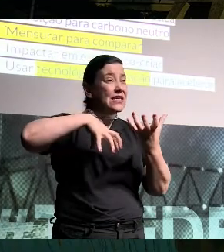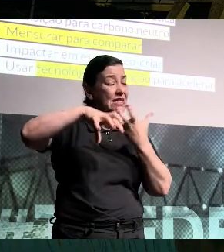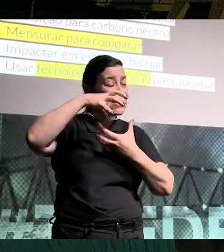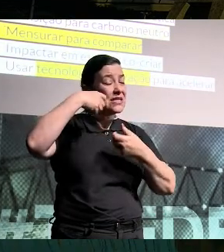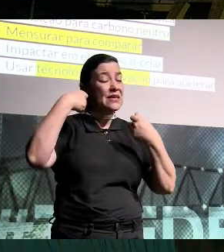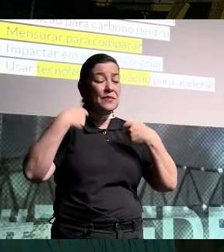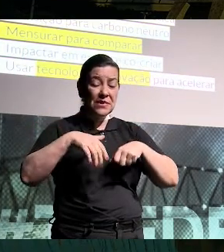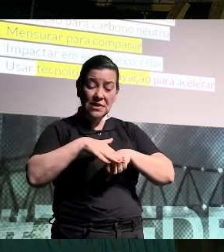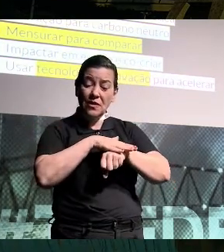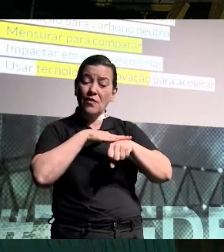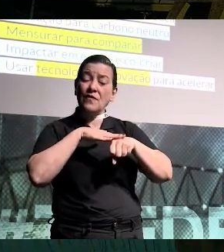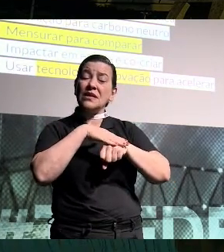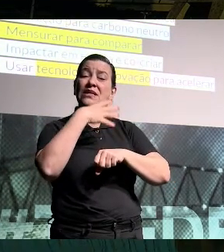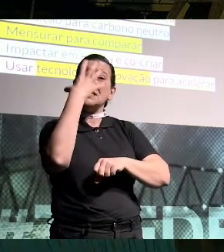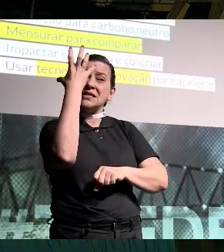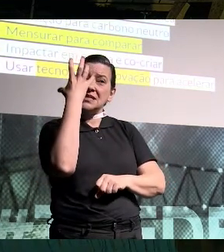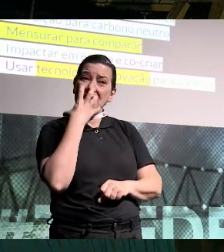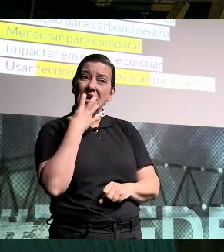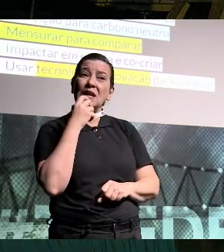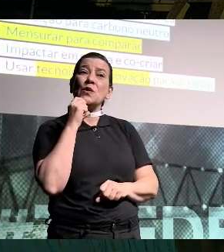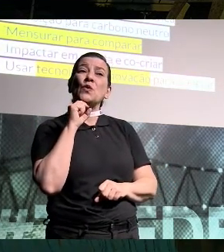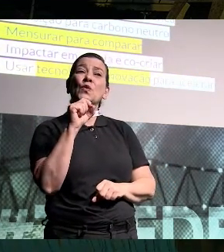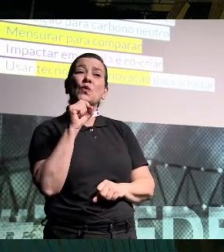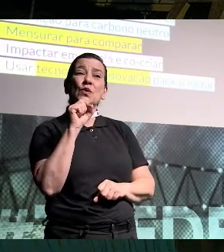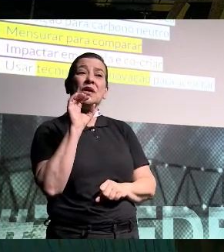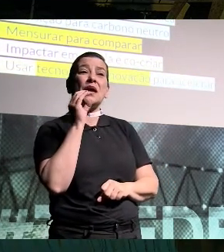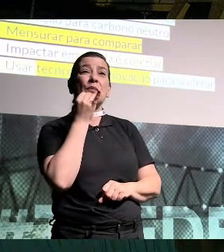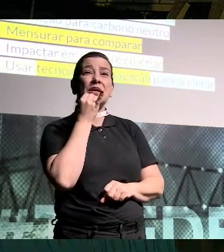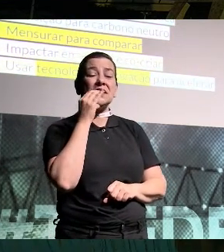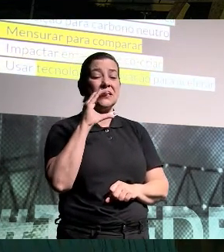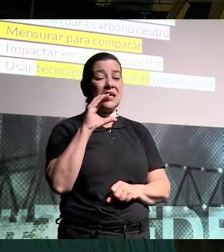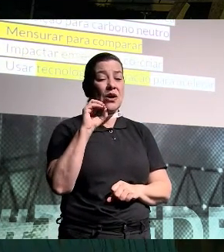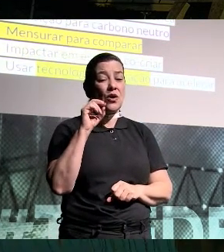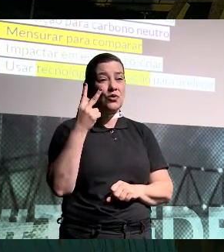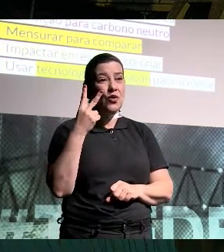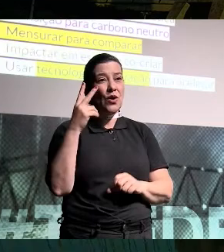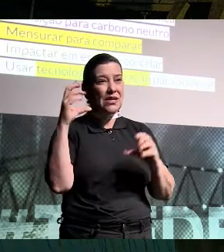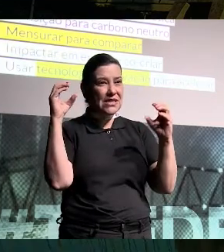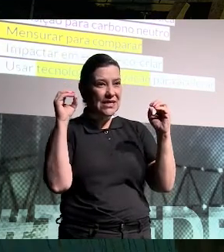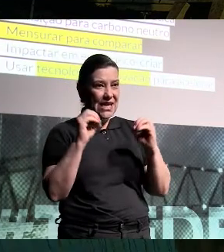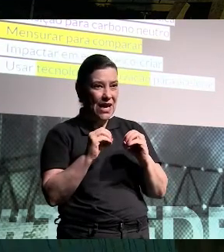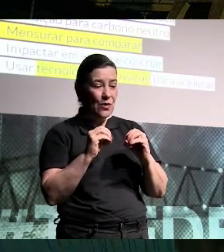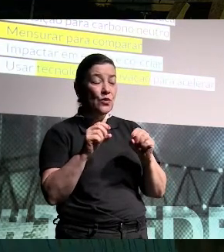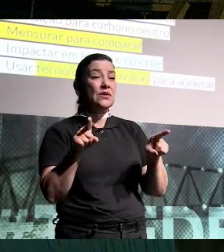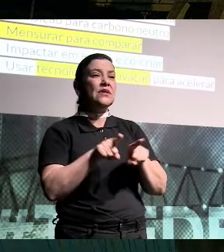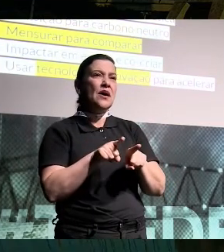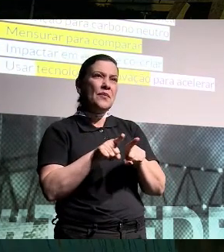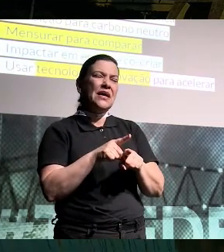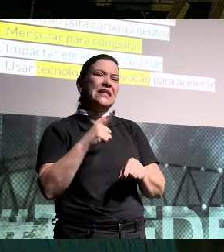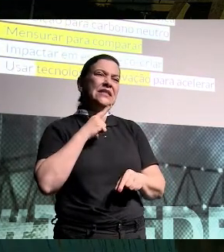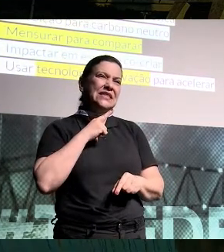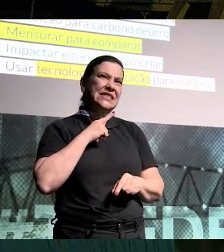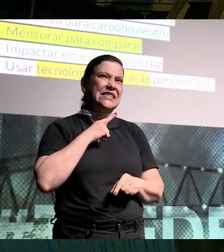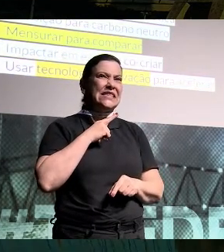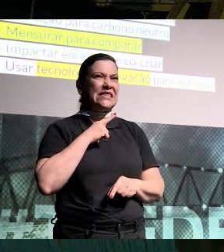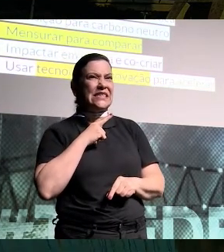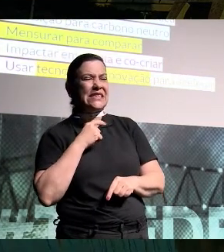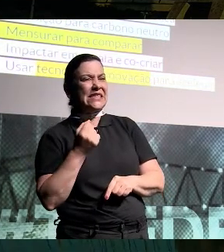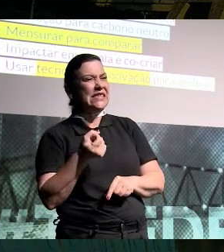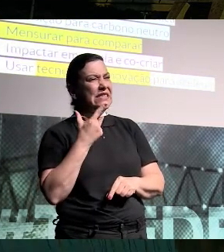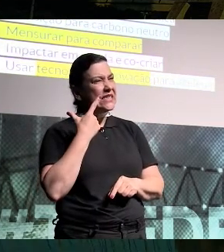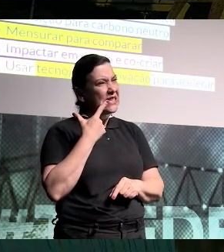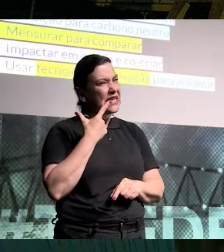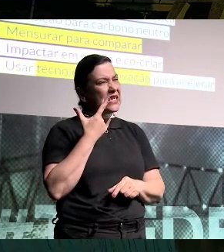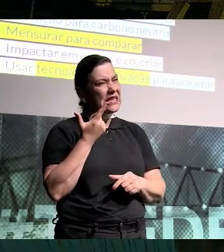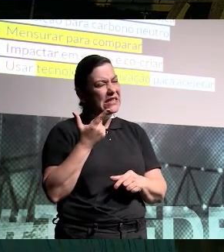conversar muito sério sobre o que é essa tal de neutralização do carbono. Tem aqui uma zona meio estranha, onde tem